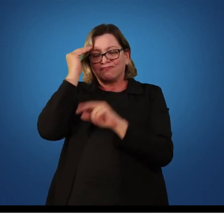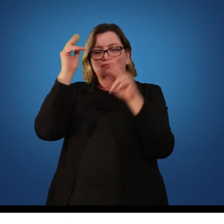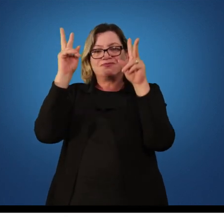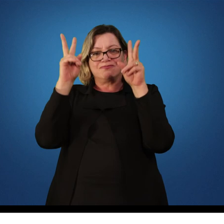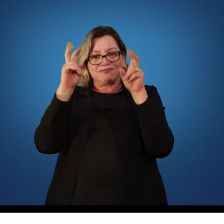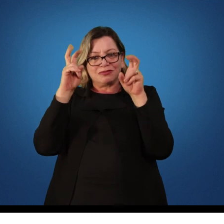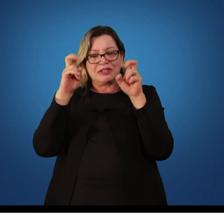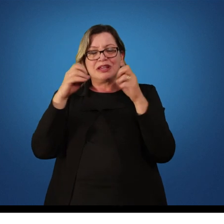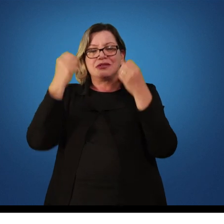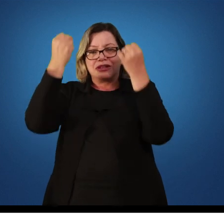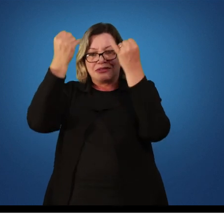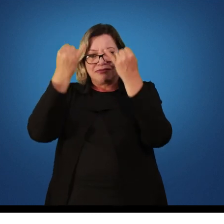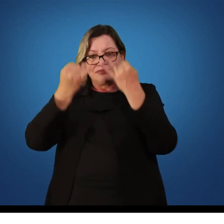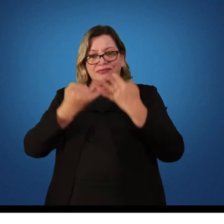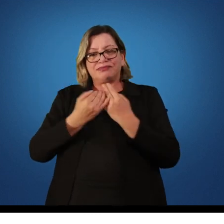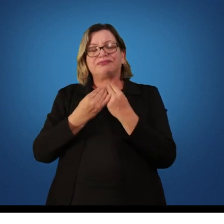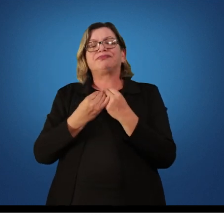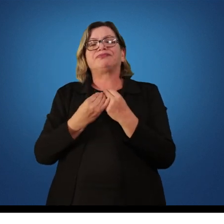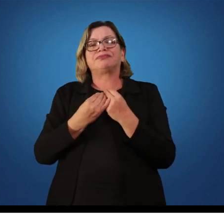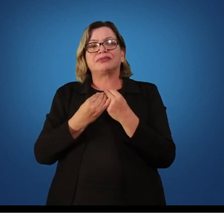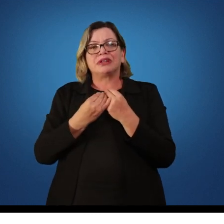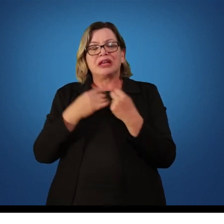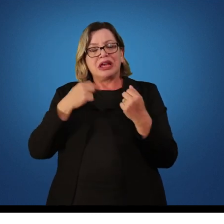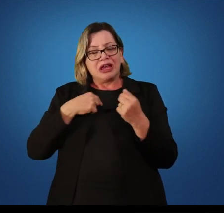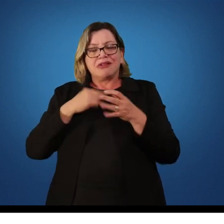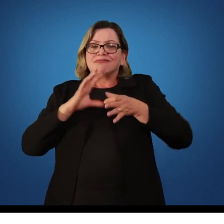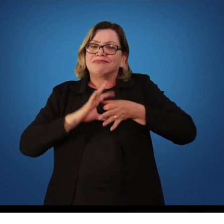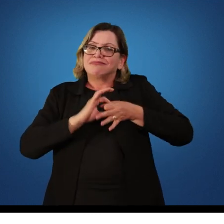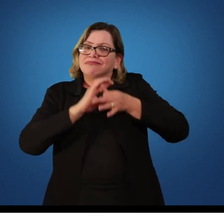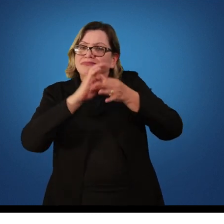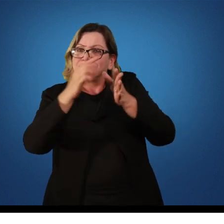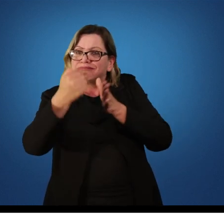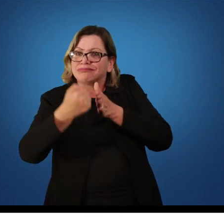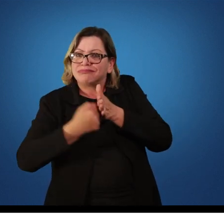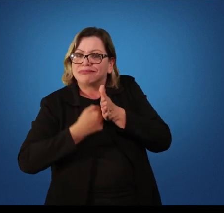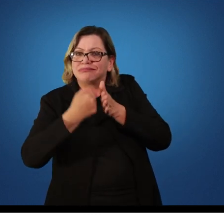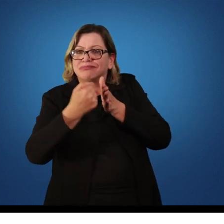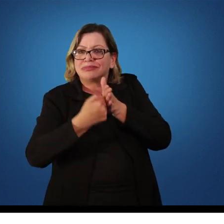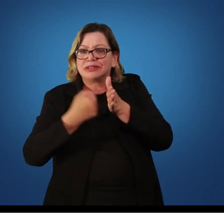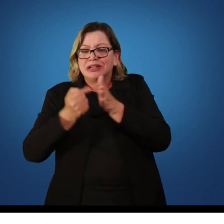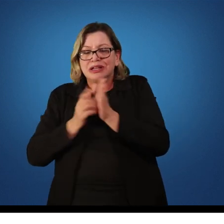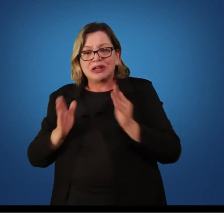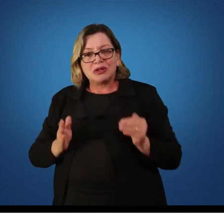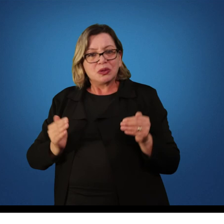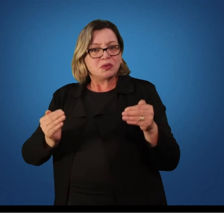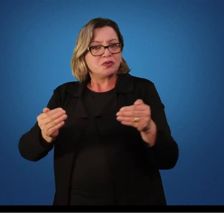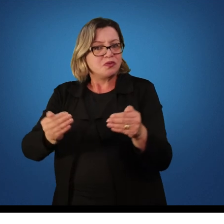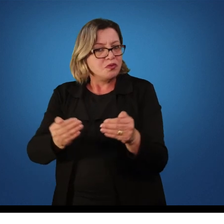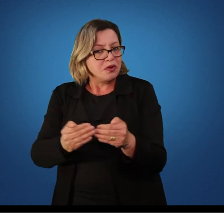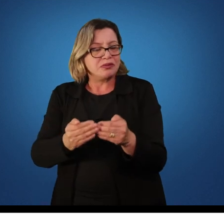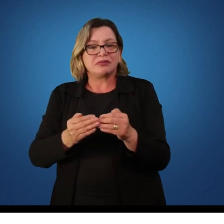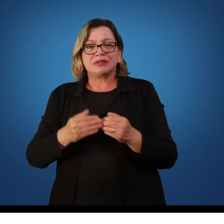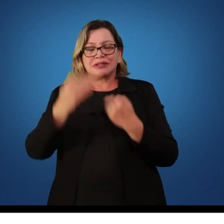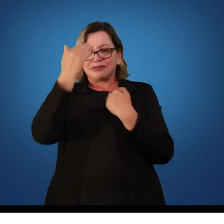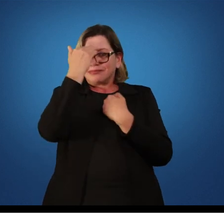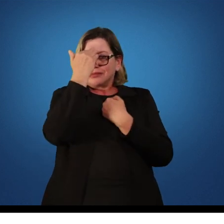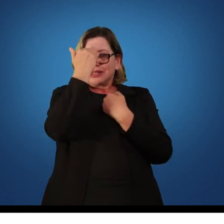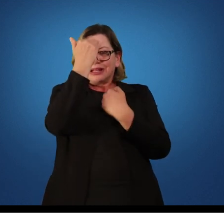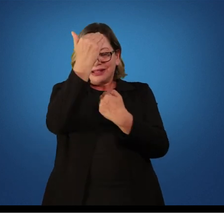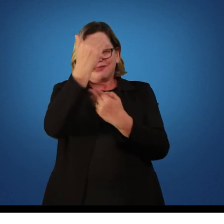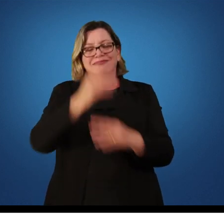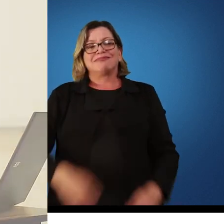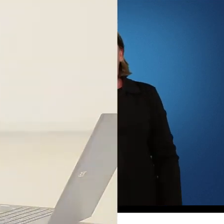abordado. Me coloco à disposição para tirar dúvidas nos fóruns de dúvida. E agradeço.